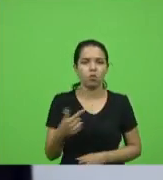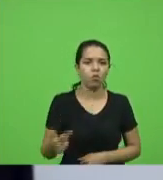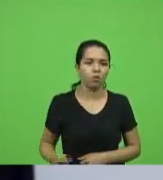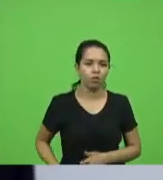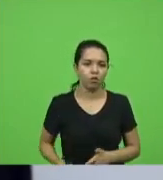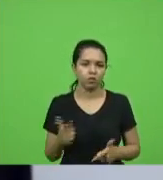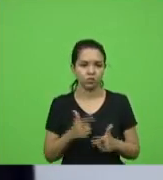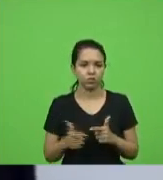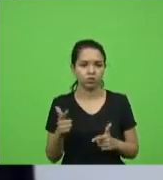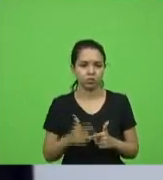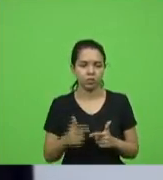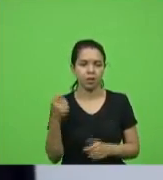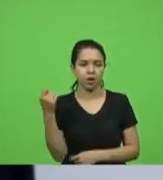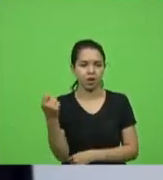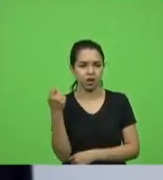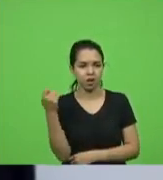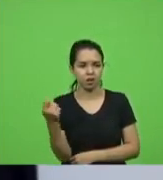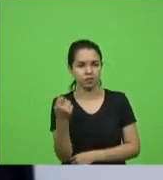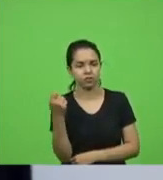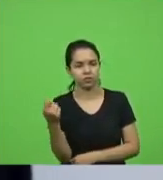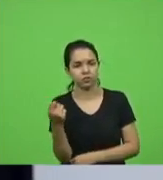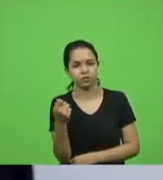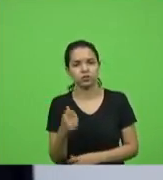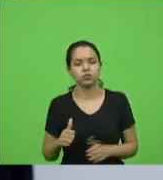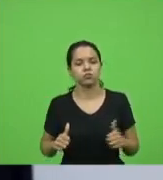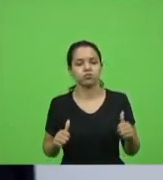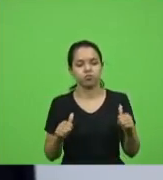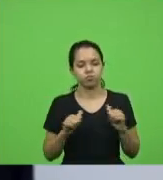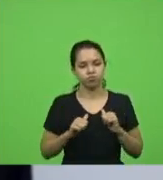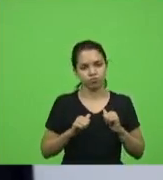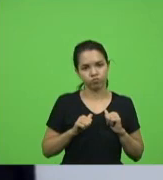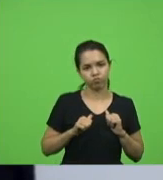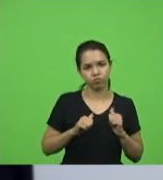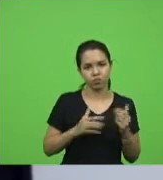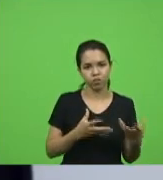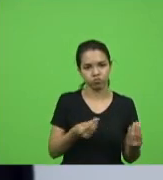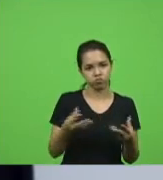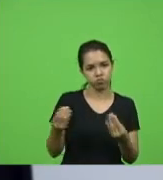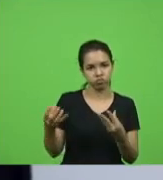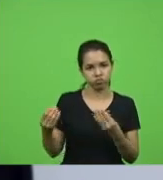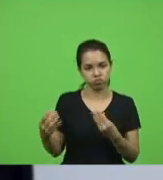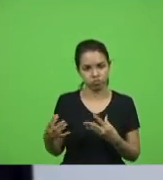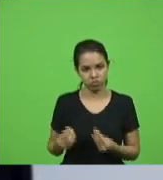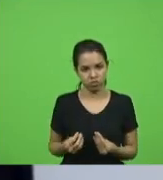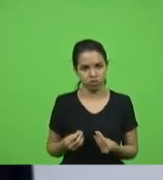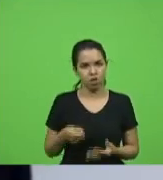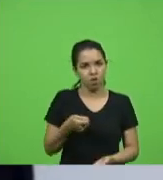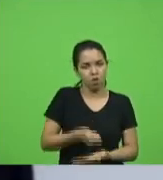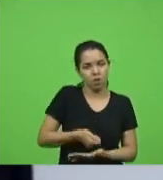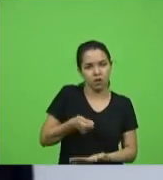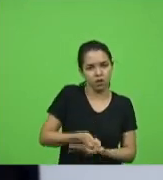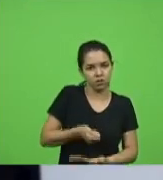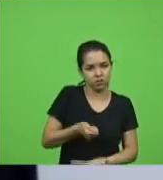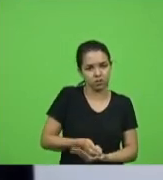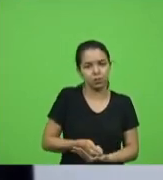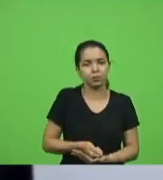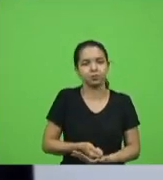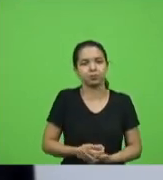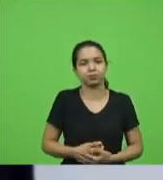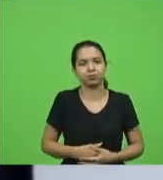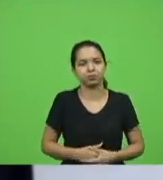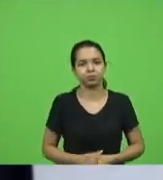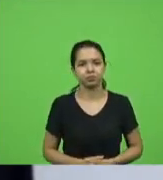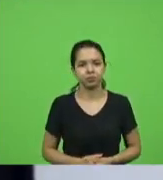tão grave e uma inércia da grande maioria que tem a obrigação de cobrar ah porque